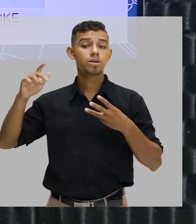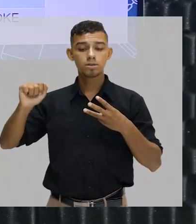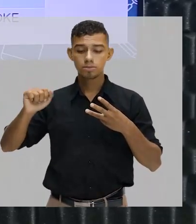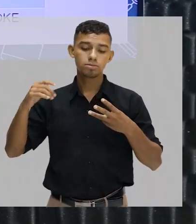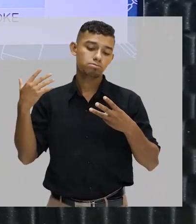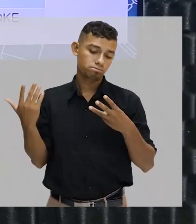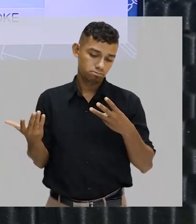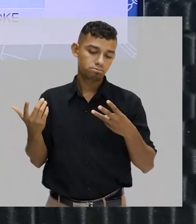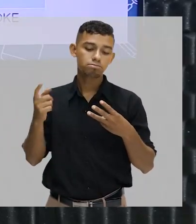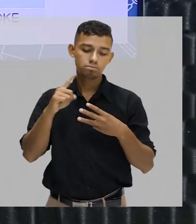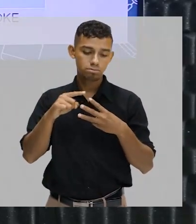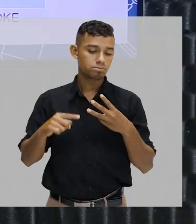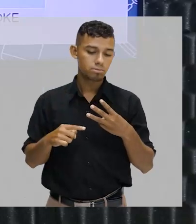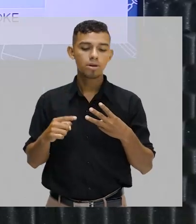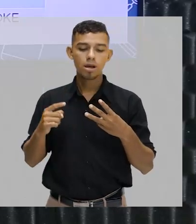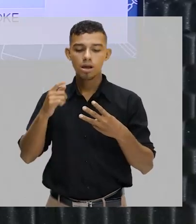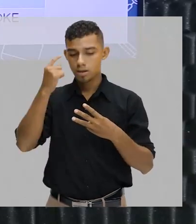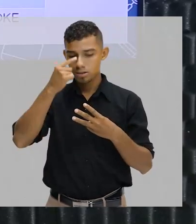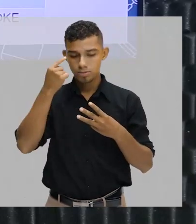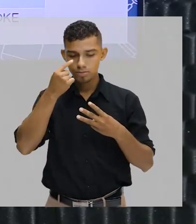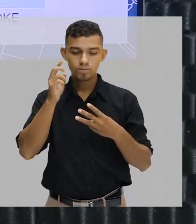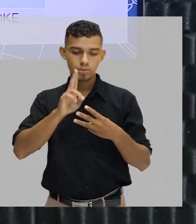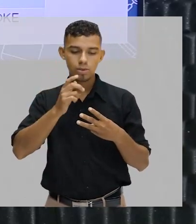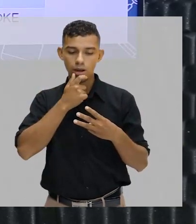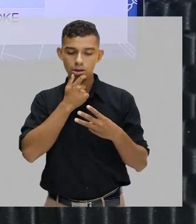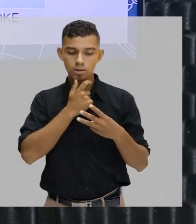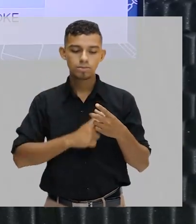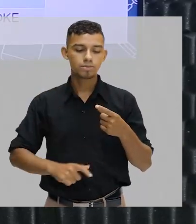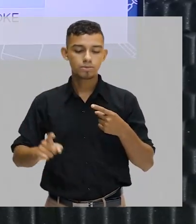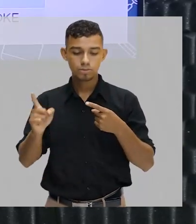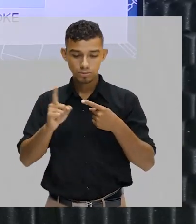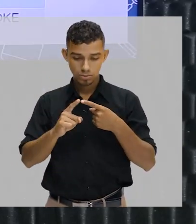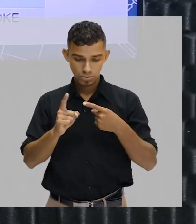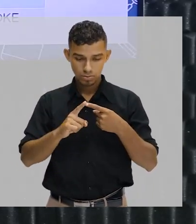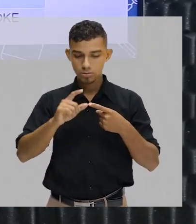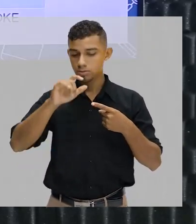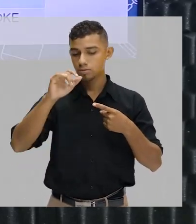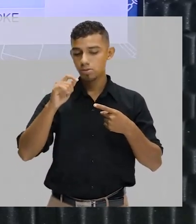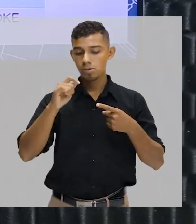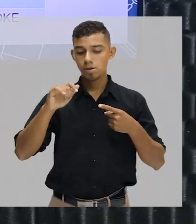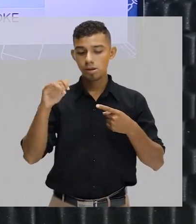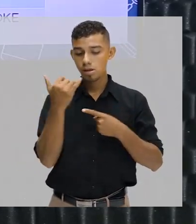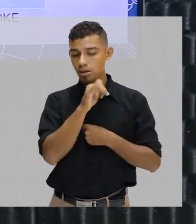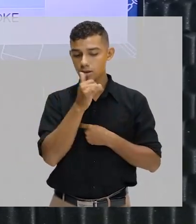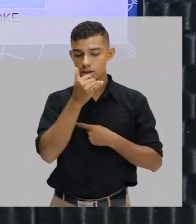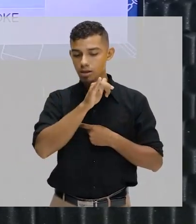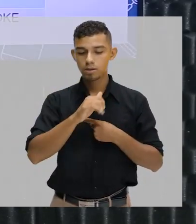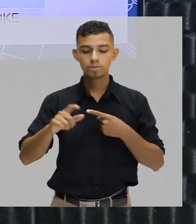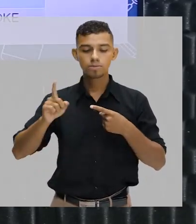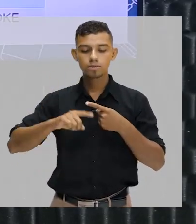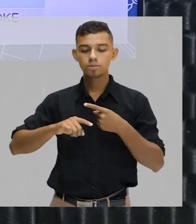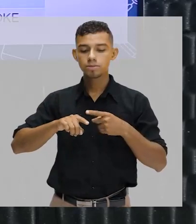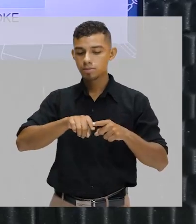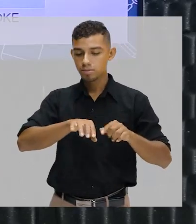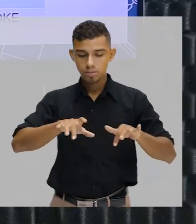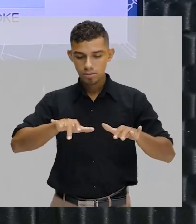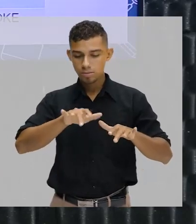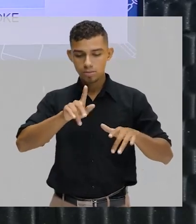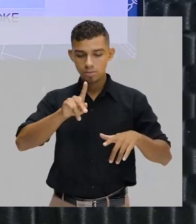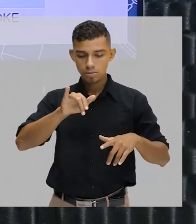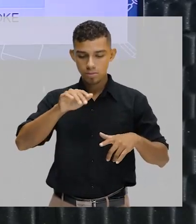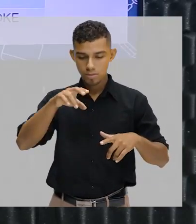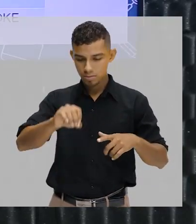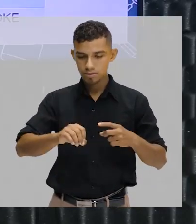espanhol e são usadas em inglês. No caso do italiano, o inglês usa piano, que é o